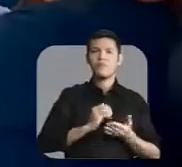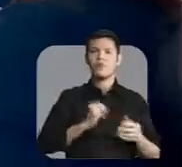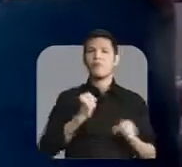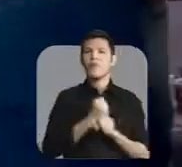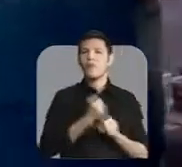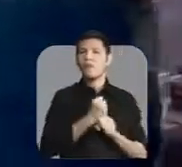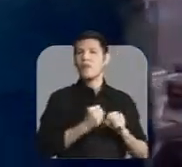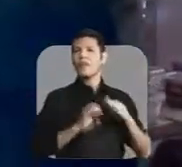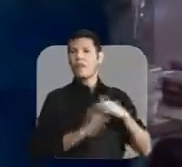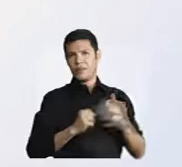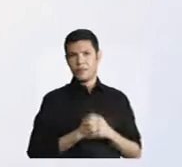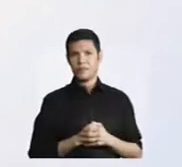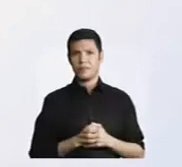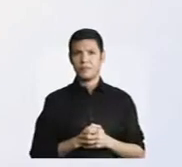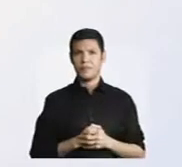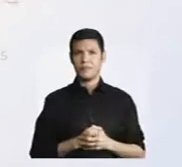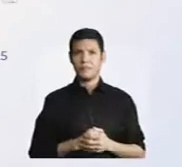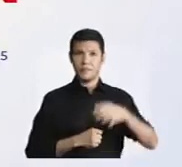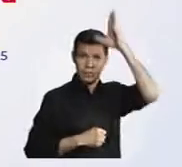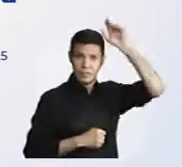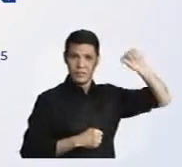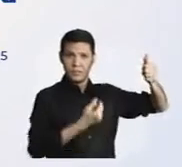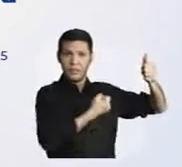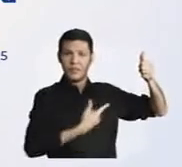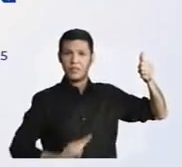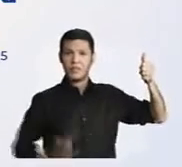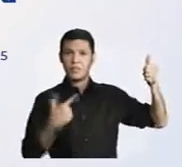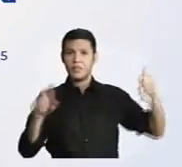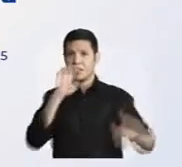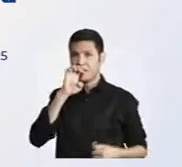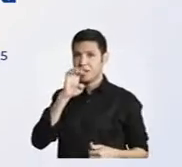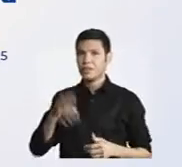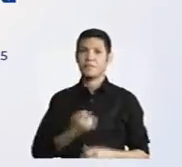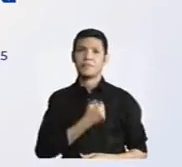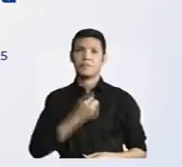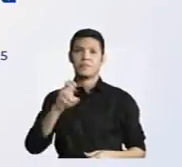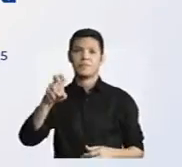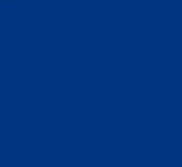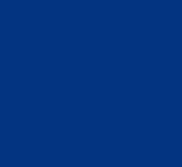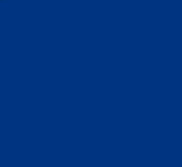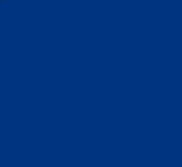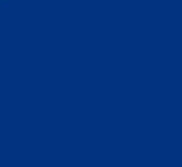pequenos negócios. Para crescer tem que mudar. Vote Eduardo 15.